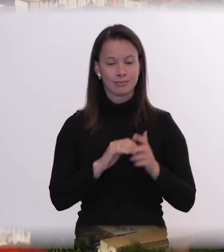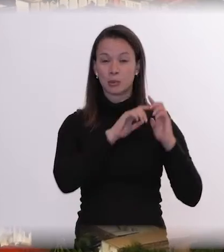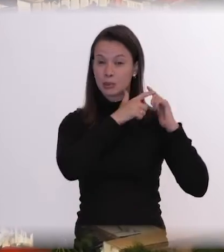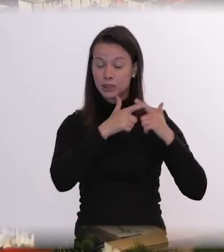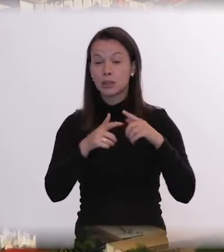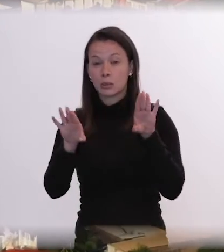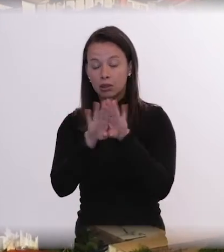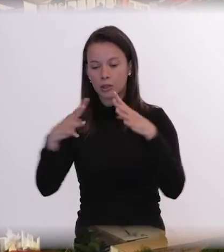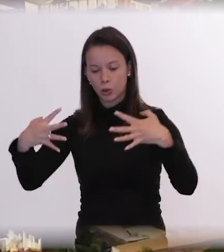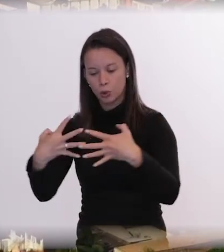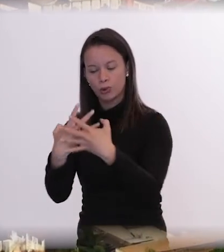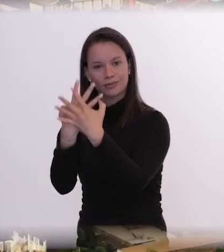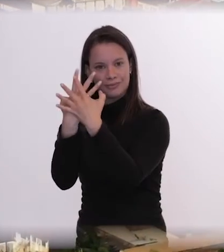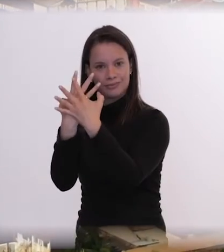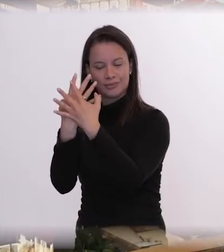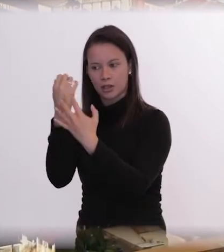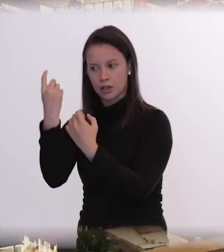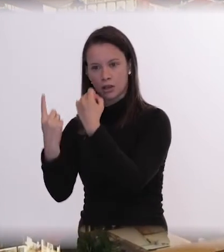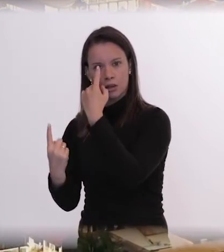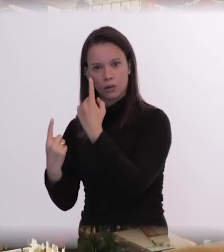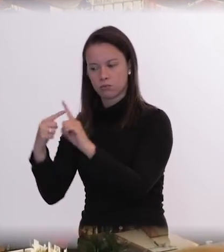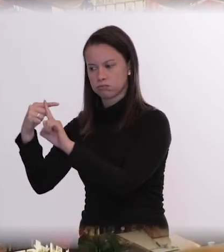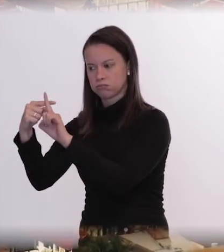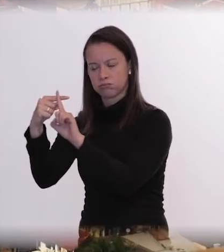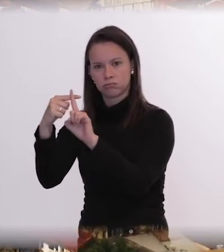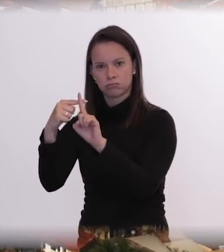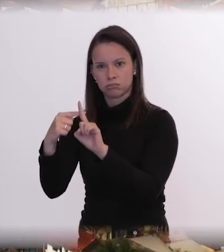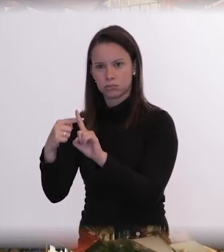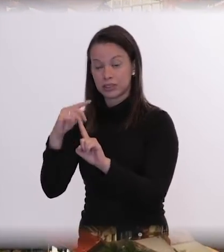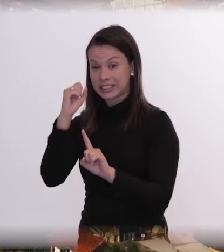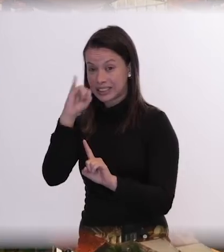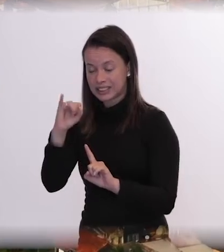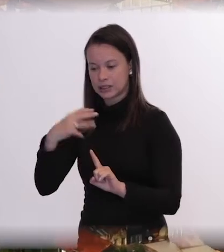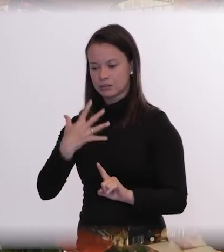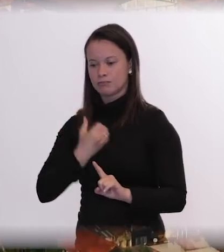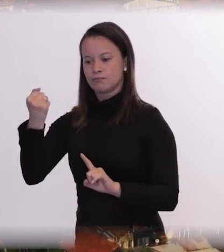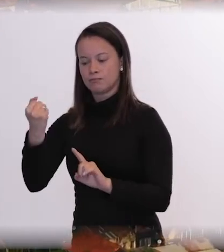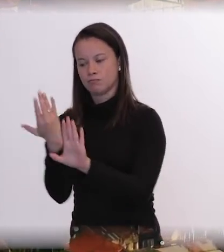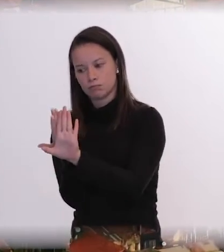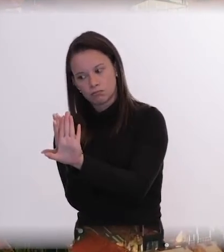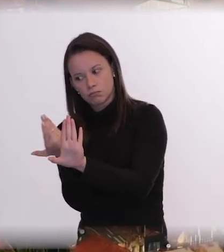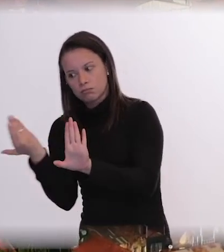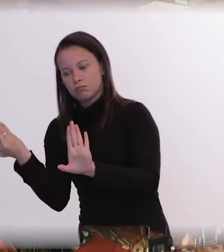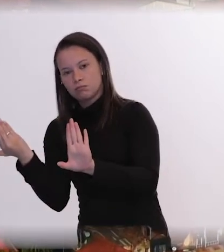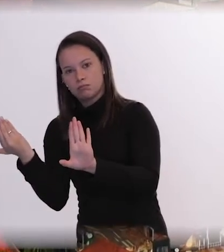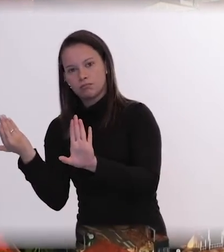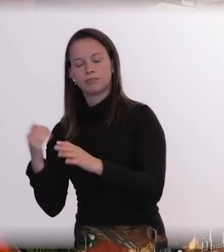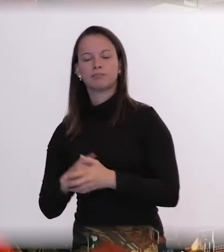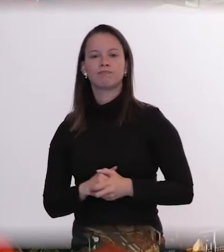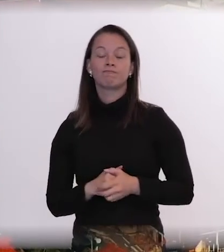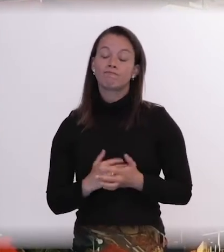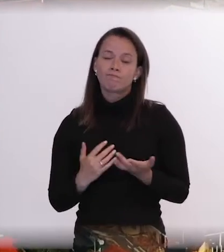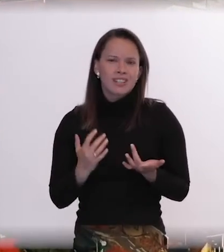judaica alguns cemitérios de judeus ainda enterram suicidas em uma área separada o que